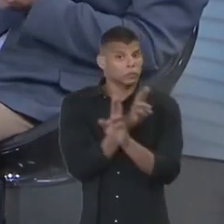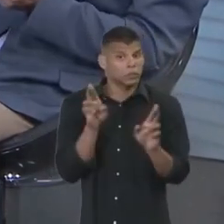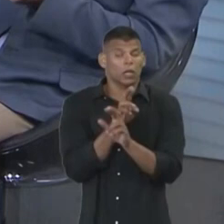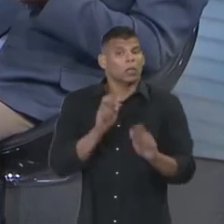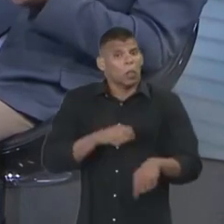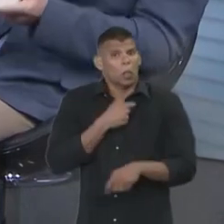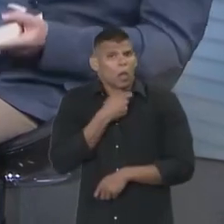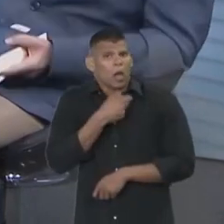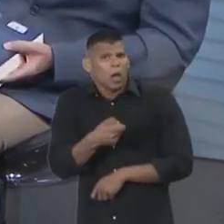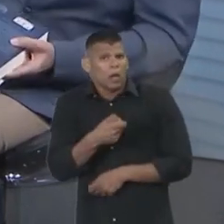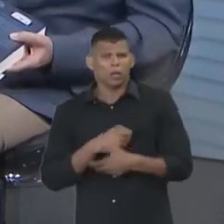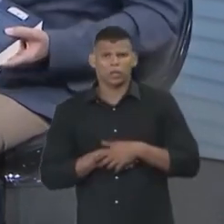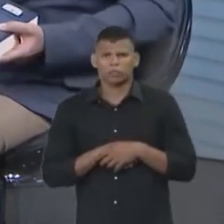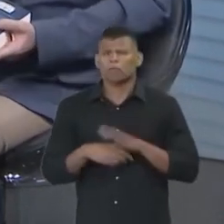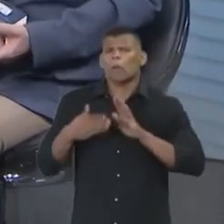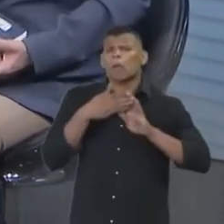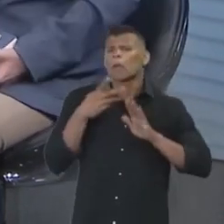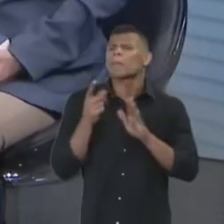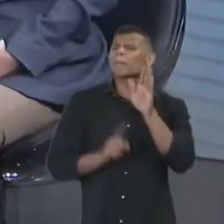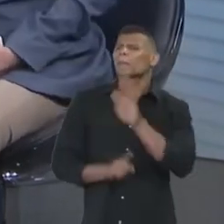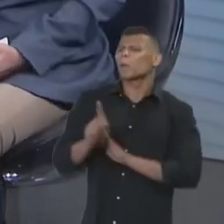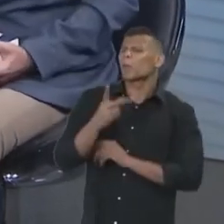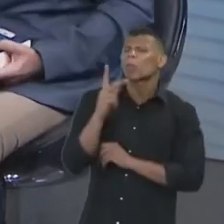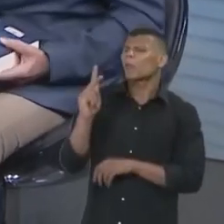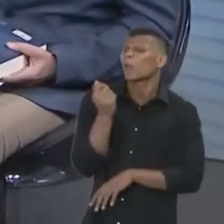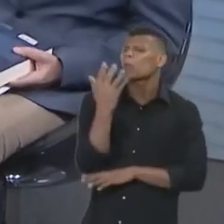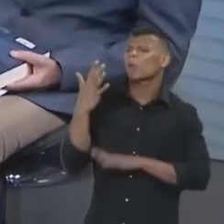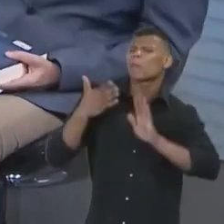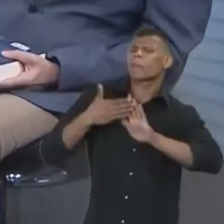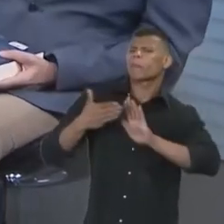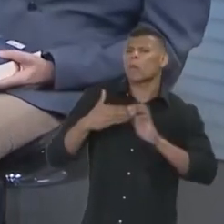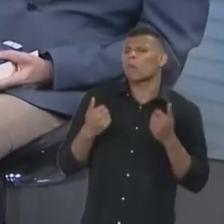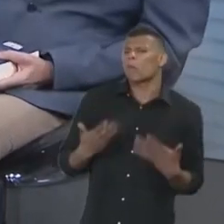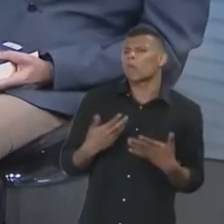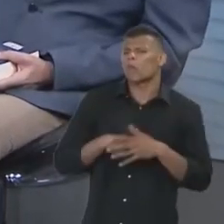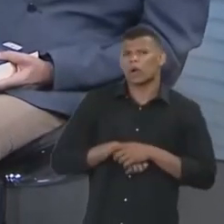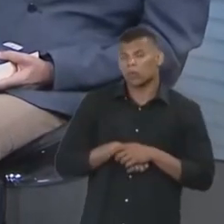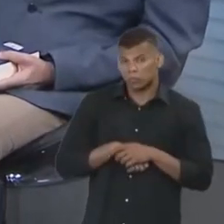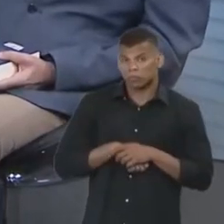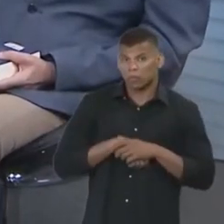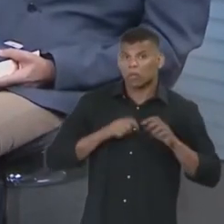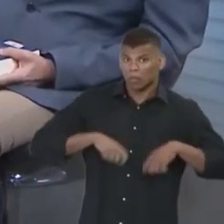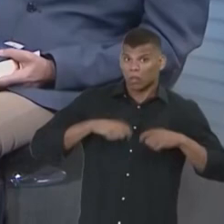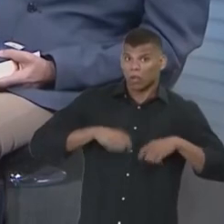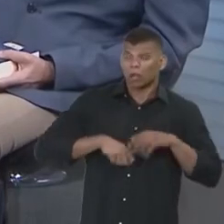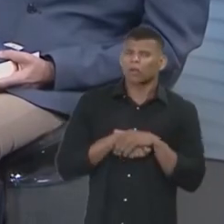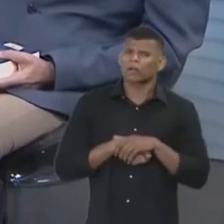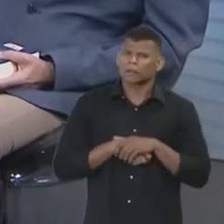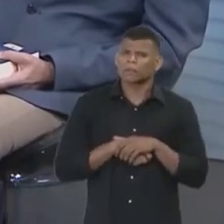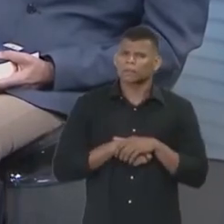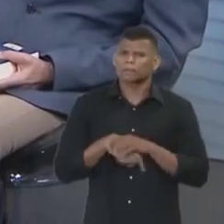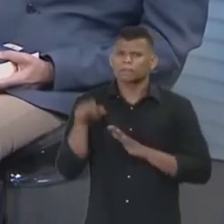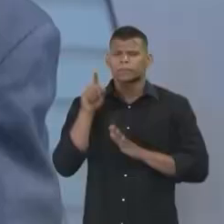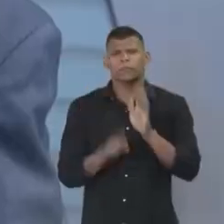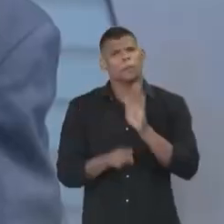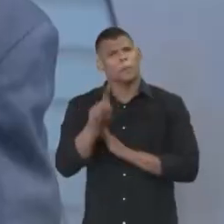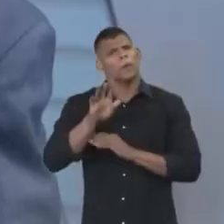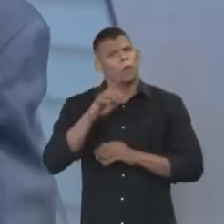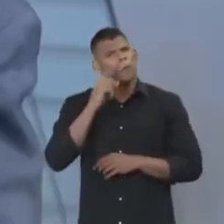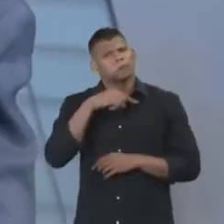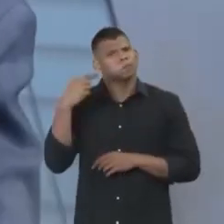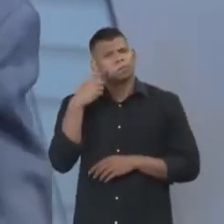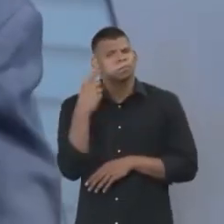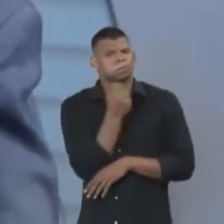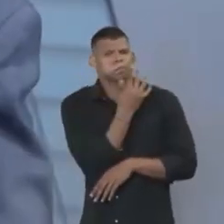A inserção que eu faço aqui é o Ciro, que tem se preocupado. até falei com ele aqui, que ele deu uma dica, doutor Ciro? Direito ambiental,